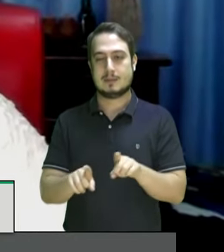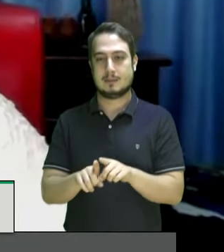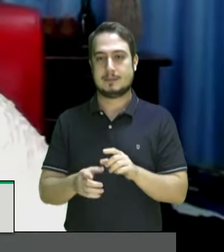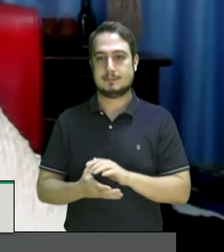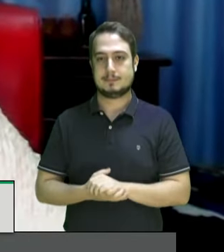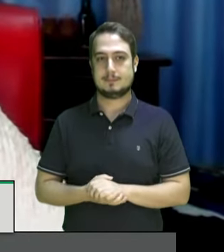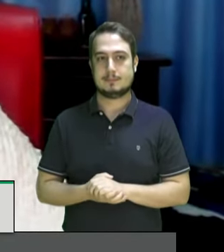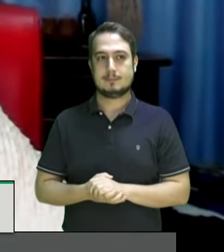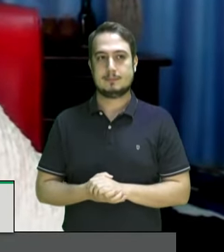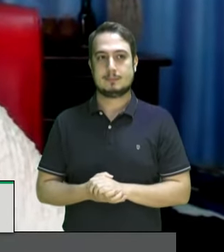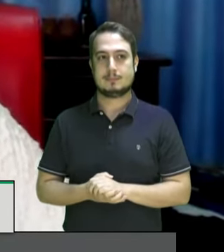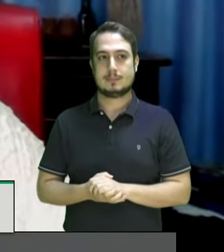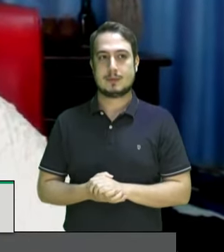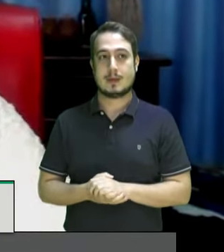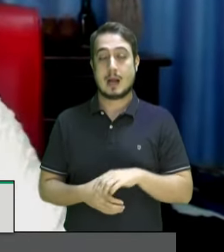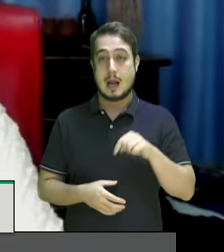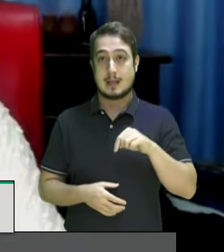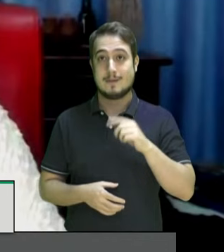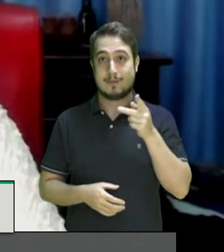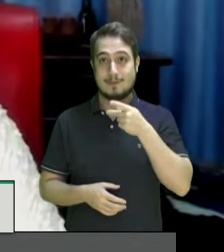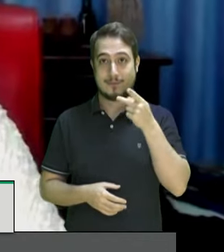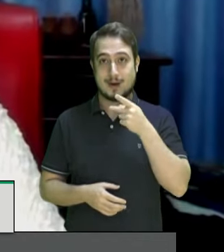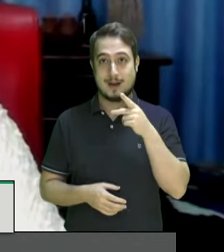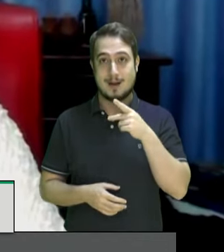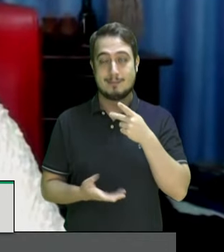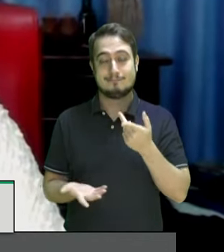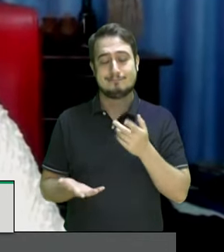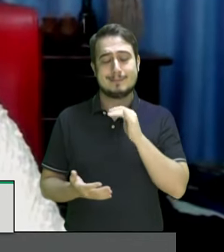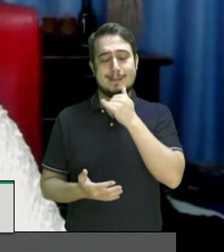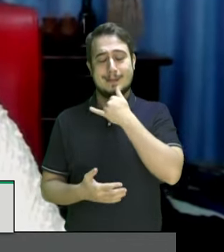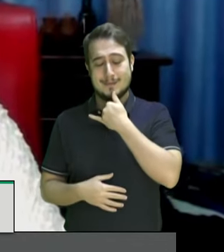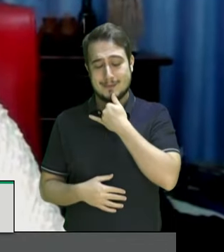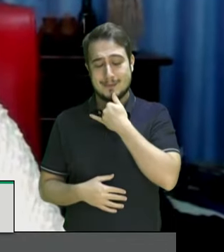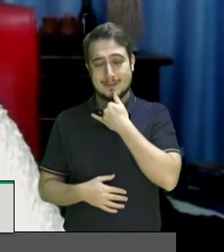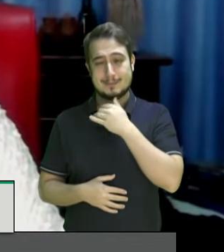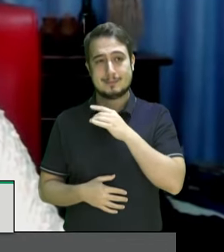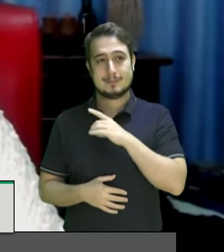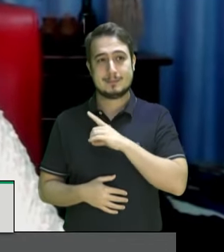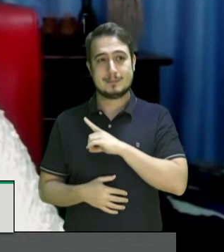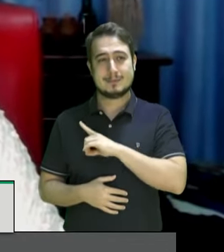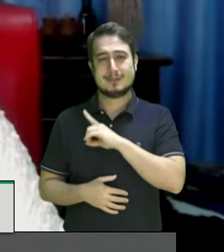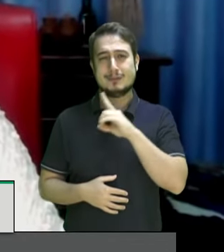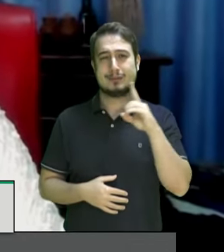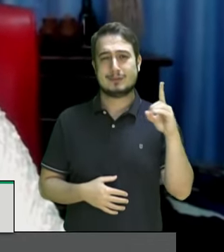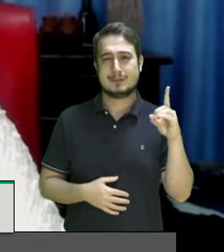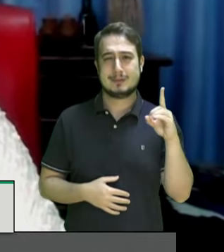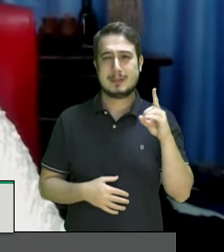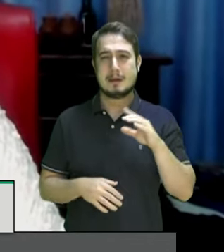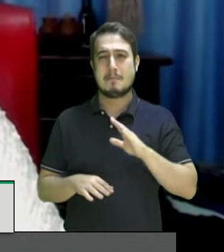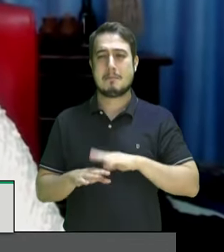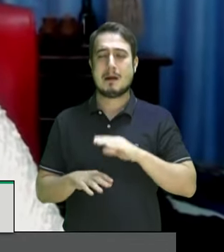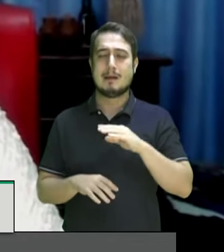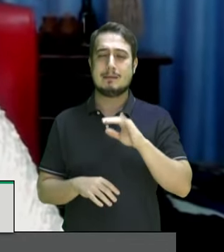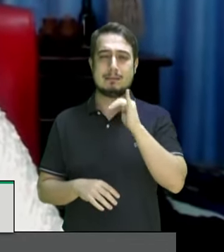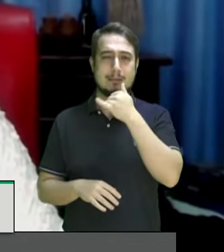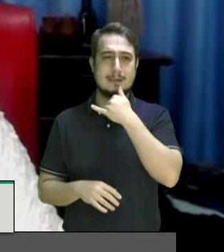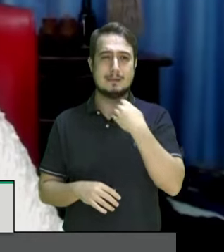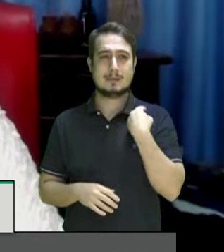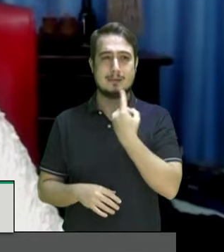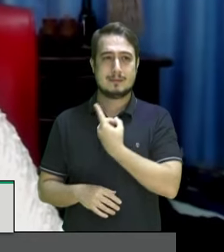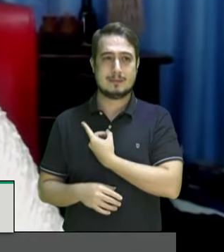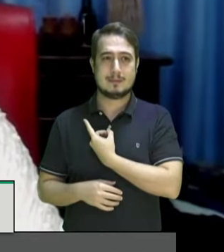lamentavelmente dizer que hoje é o pior dos dias das nossas vidas é o